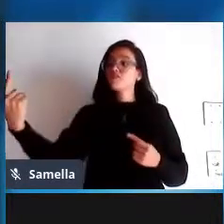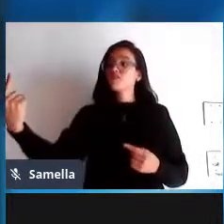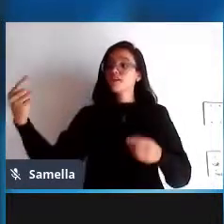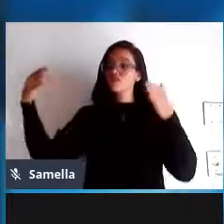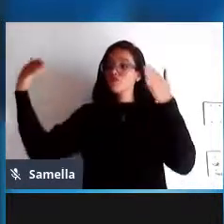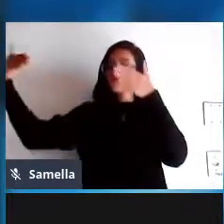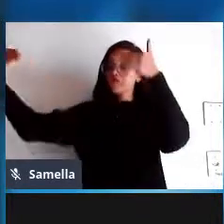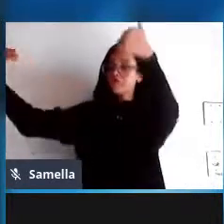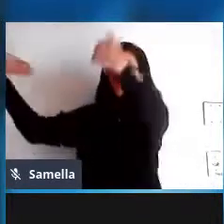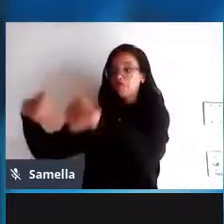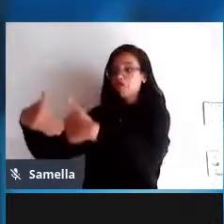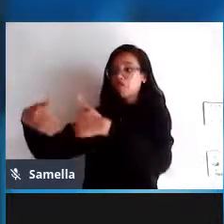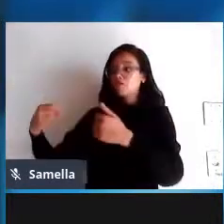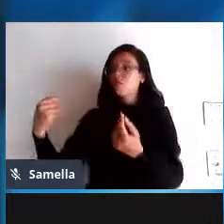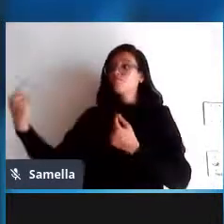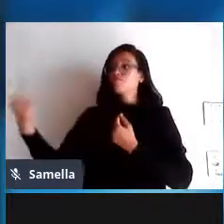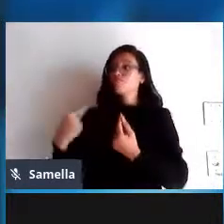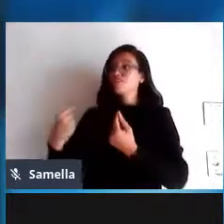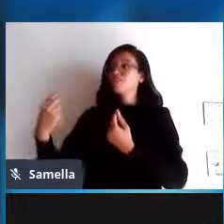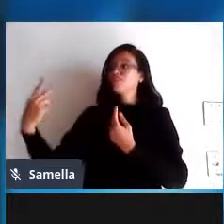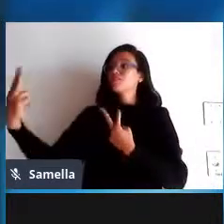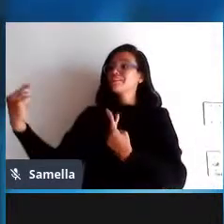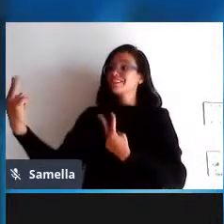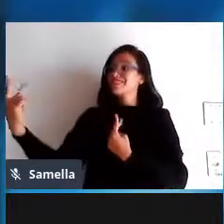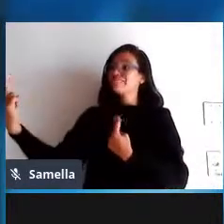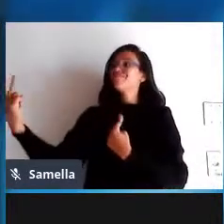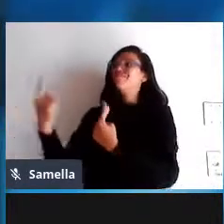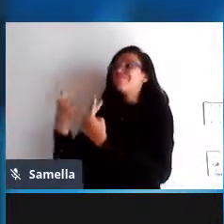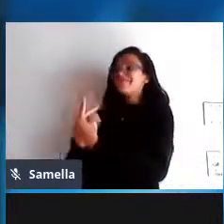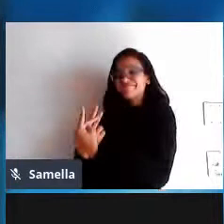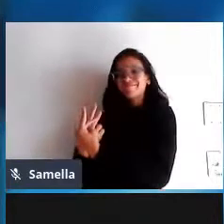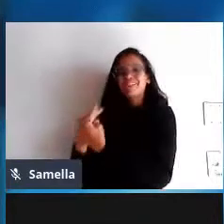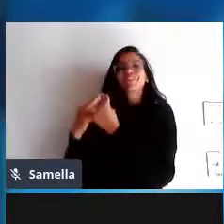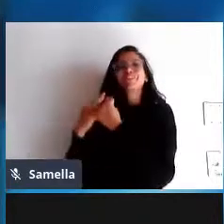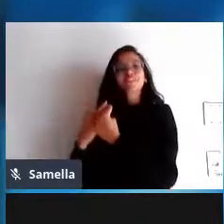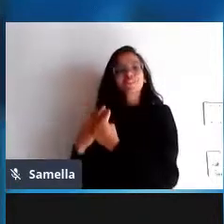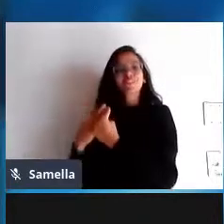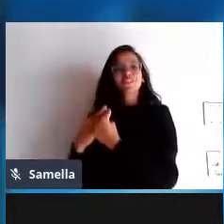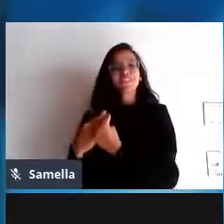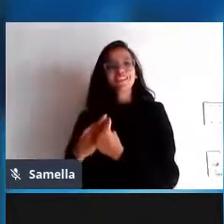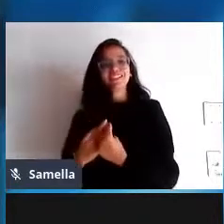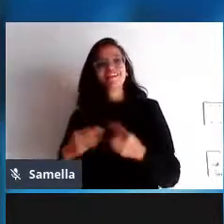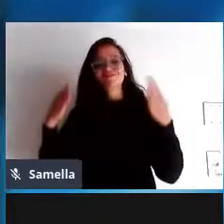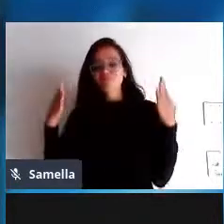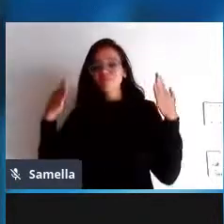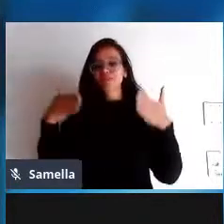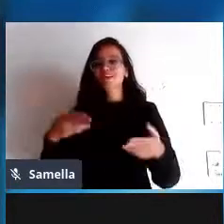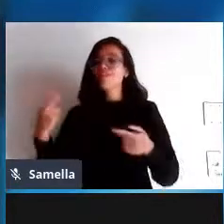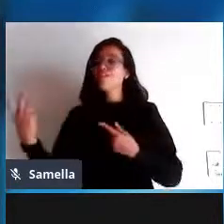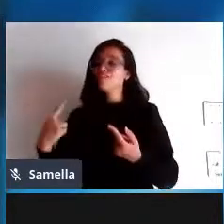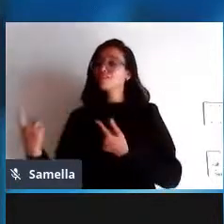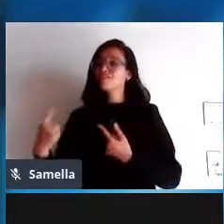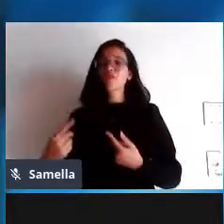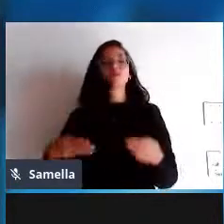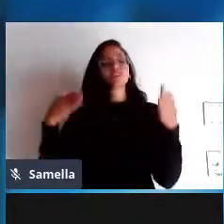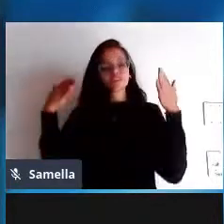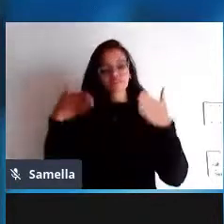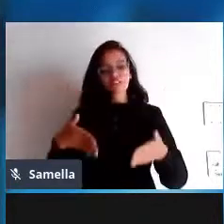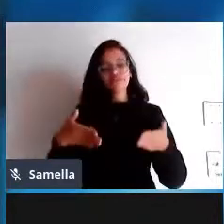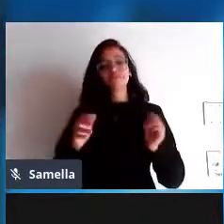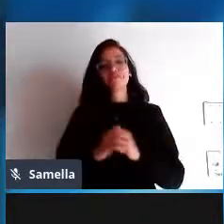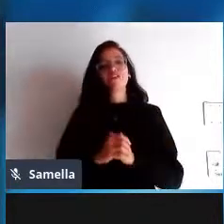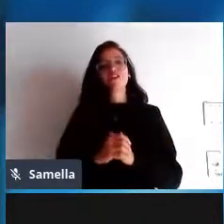ideias como o trabalho por um objetivo a ação por uma determinada uma